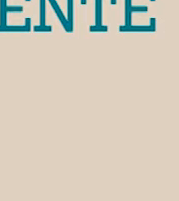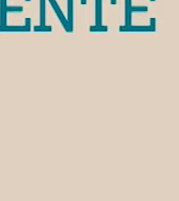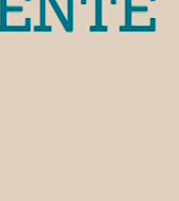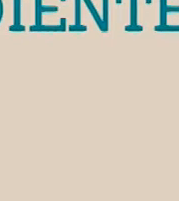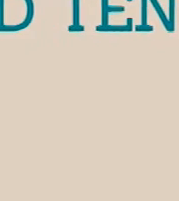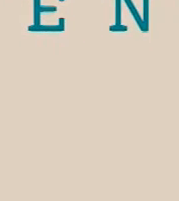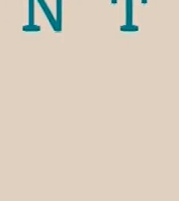Obrigado. Obrigado. Obrigado.